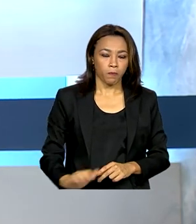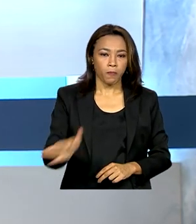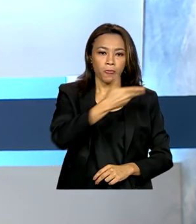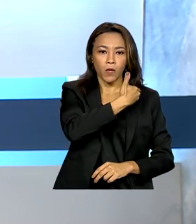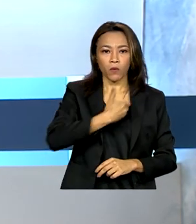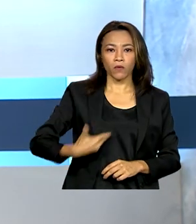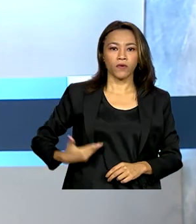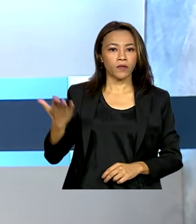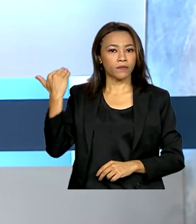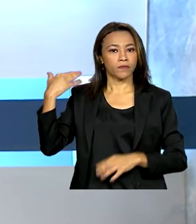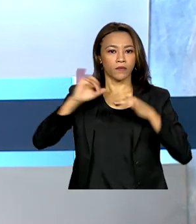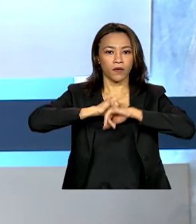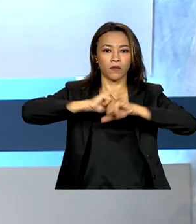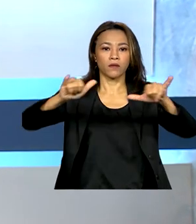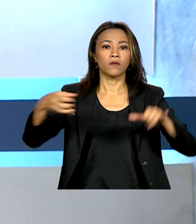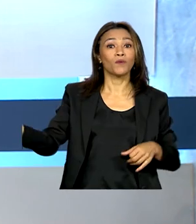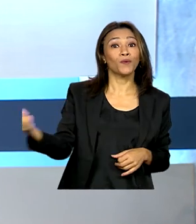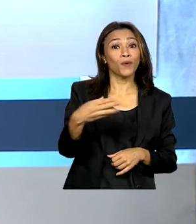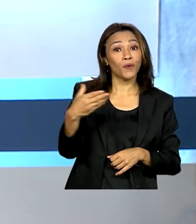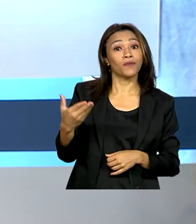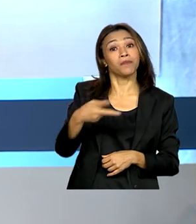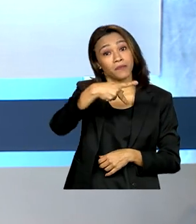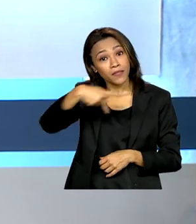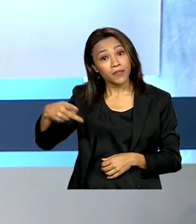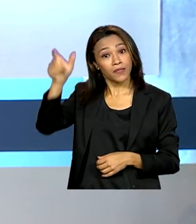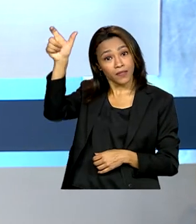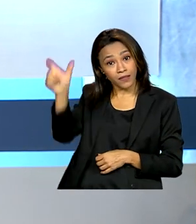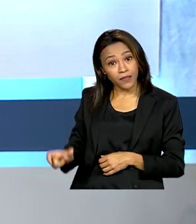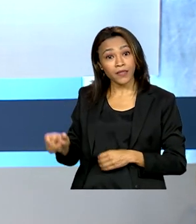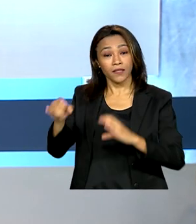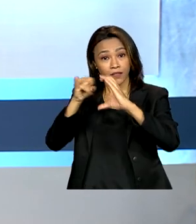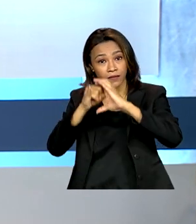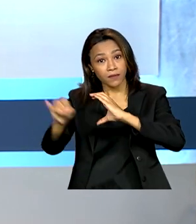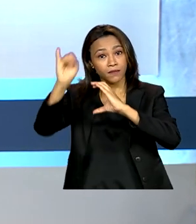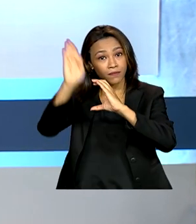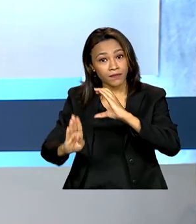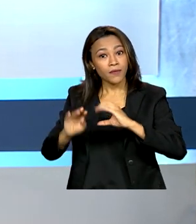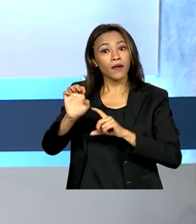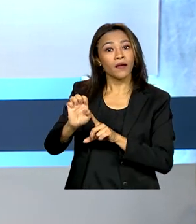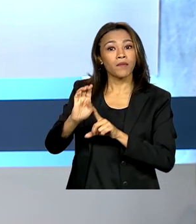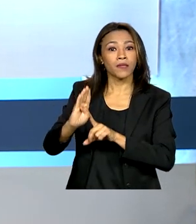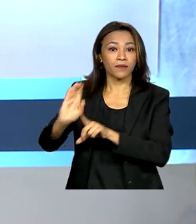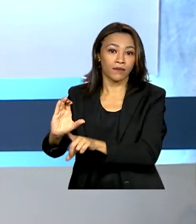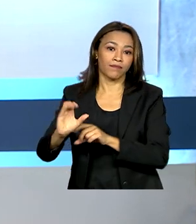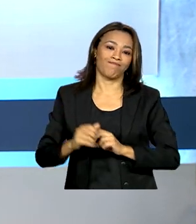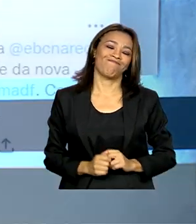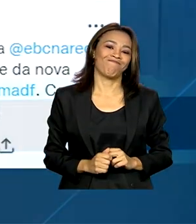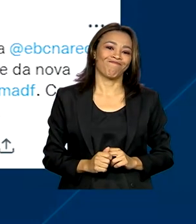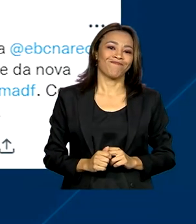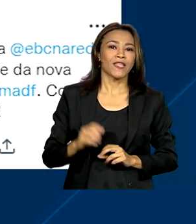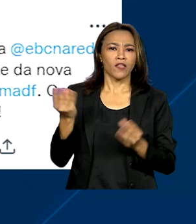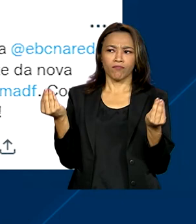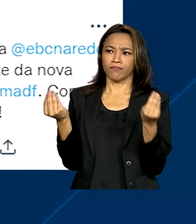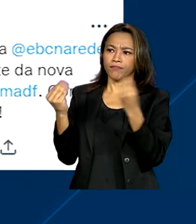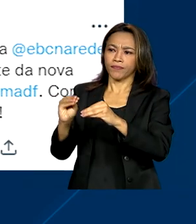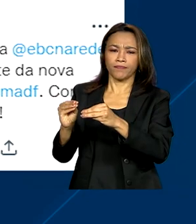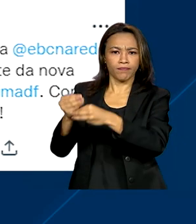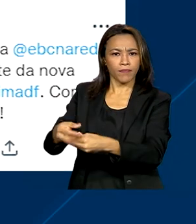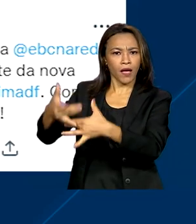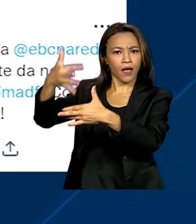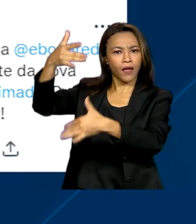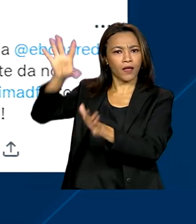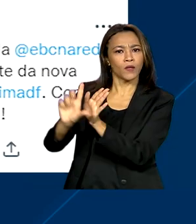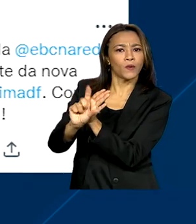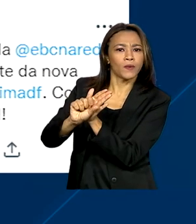governo anunciou o novo presidente da empresa Brasil de Comunicação, a EBC. Em uma postagem no Twitter,